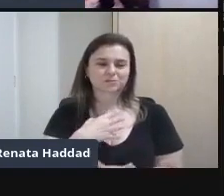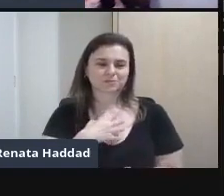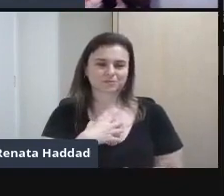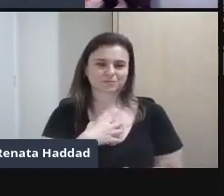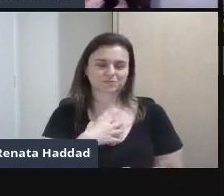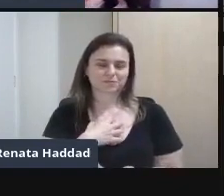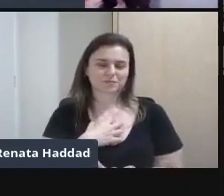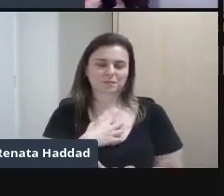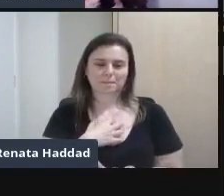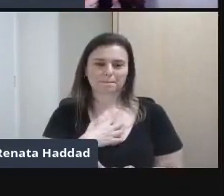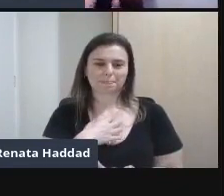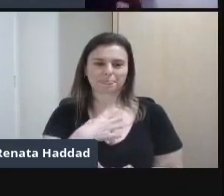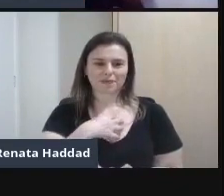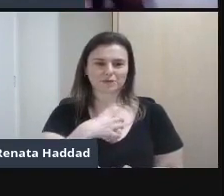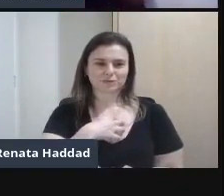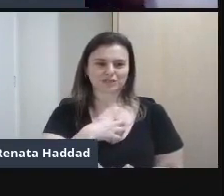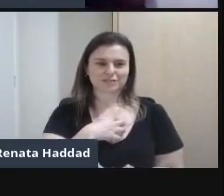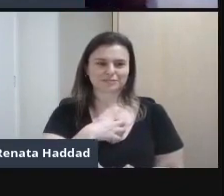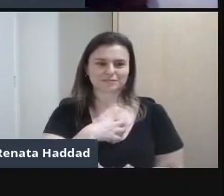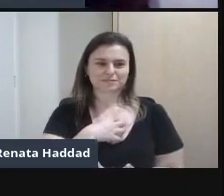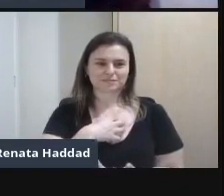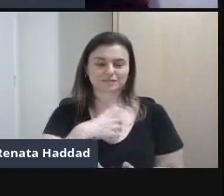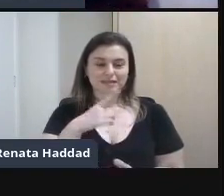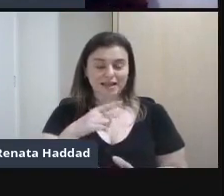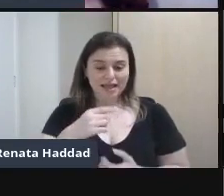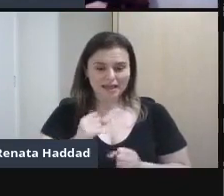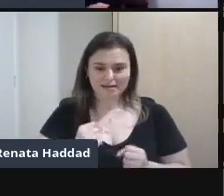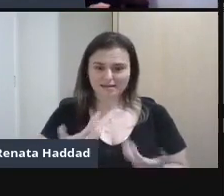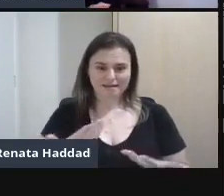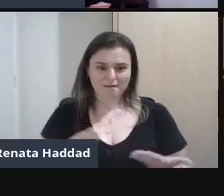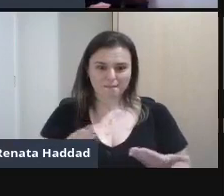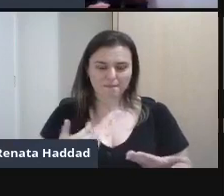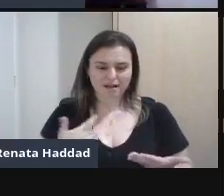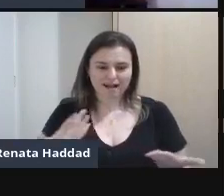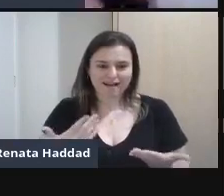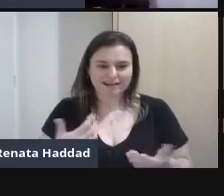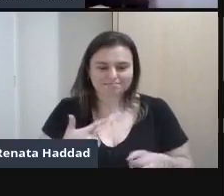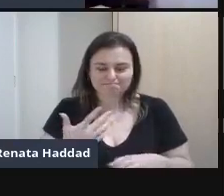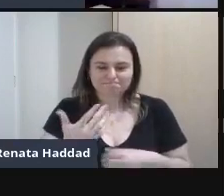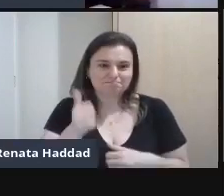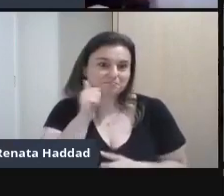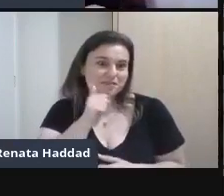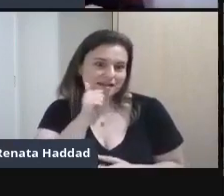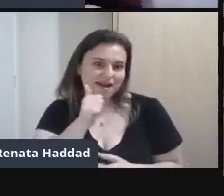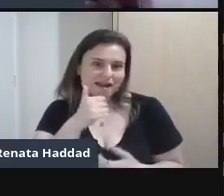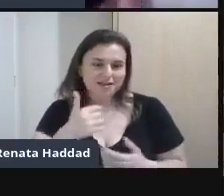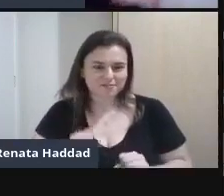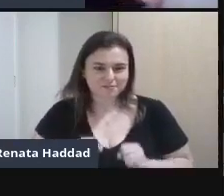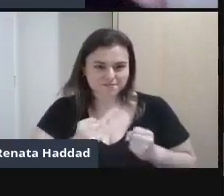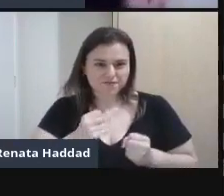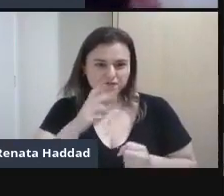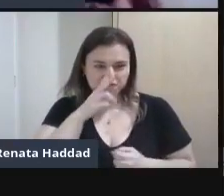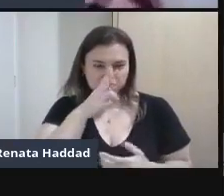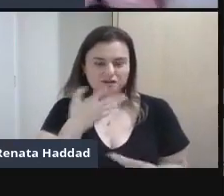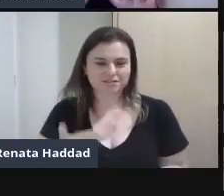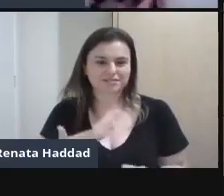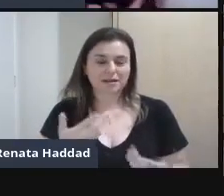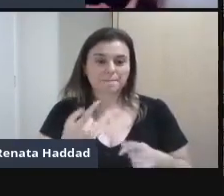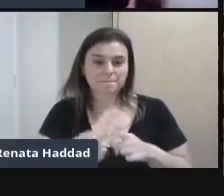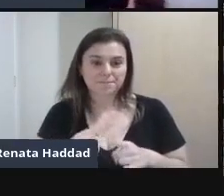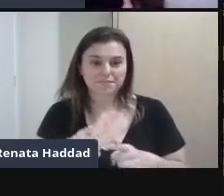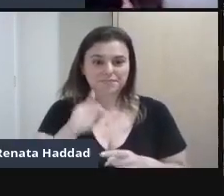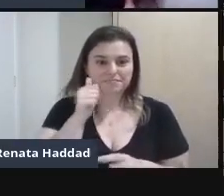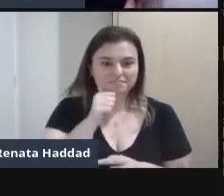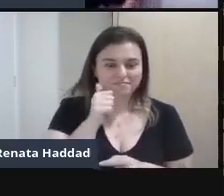hoje Dessa palavra Tá bastante moda Emponderada E a Patrícia Ela vem A Pagu Ela vem realmente Trazendo toda essa